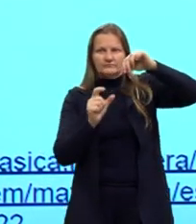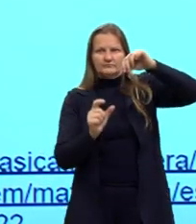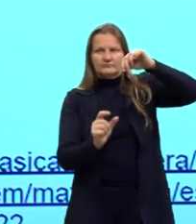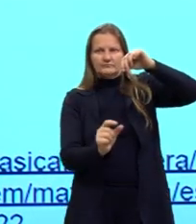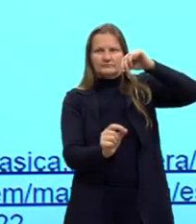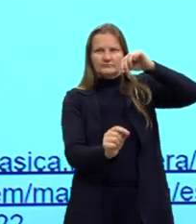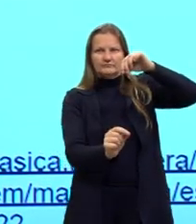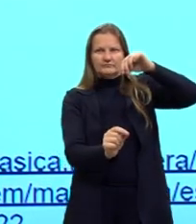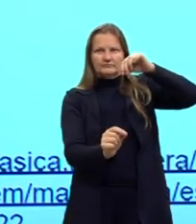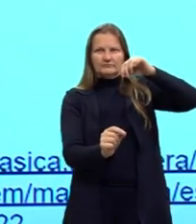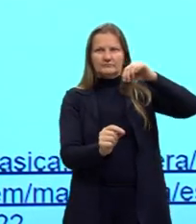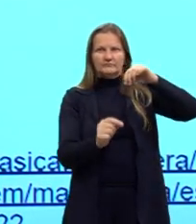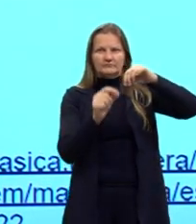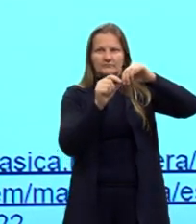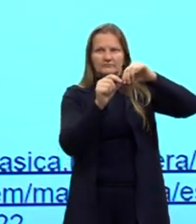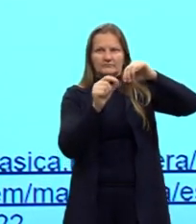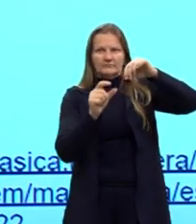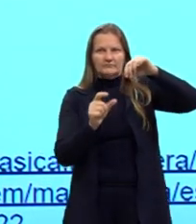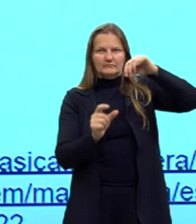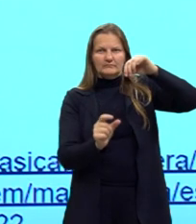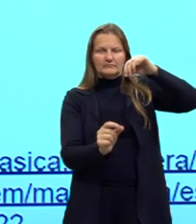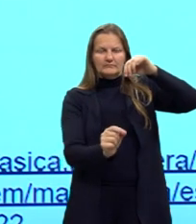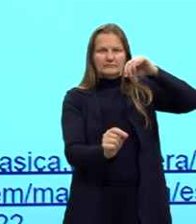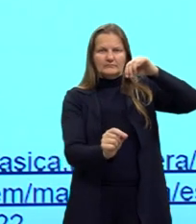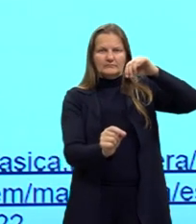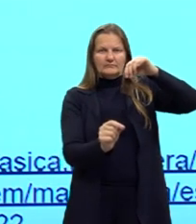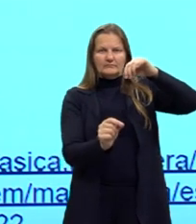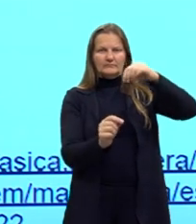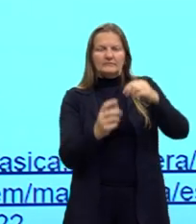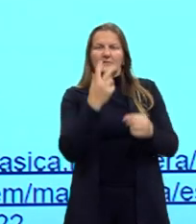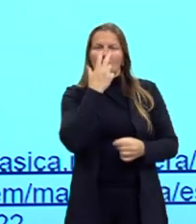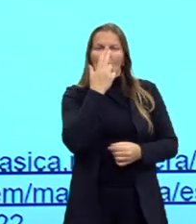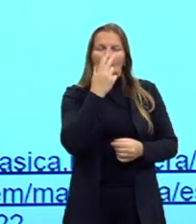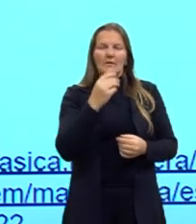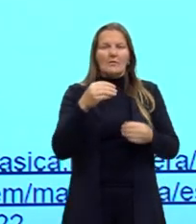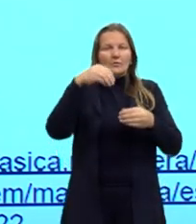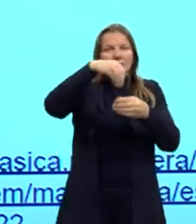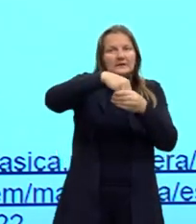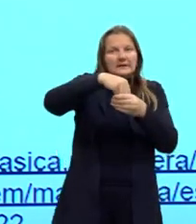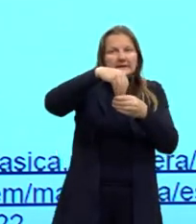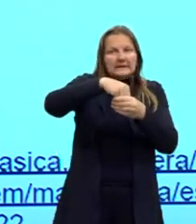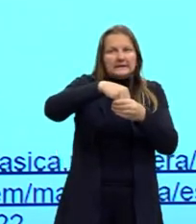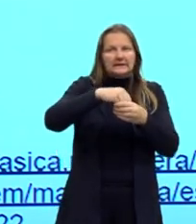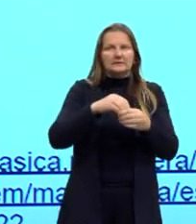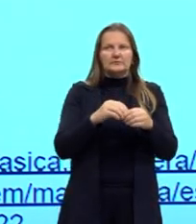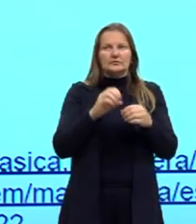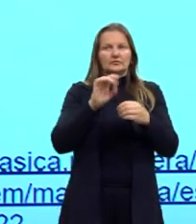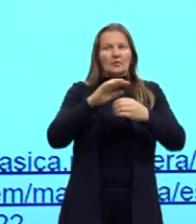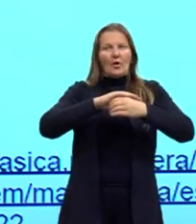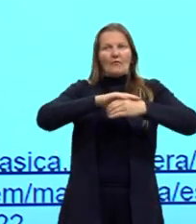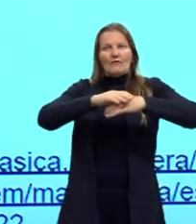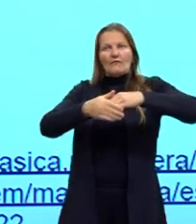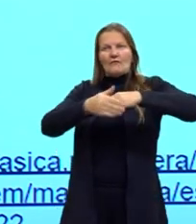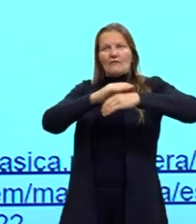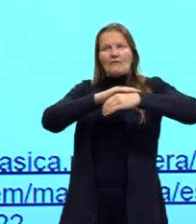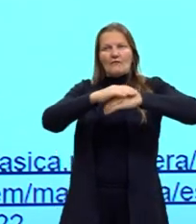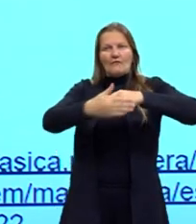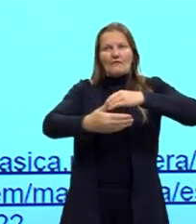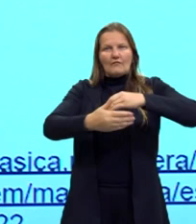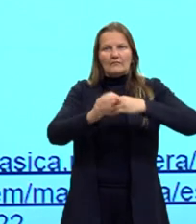o gominho, a cunha, seria toda aquela região ali interna, tá? Não só a superfície.